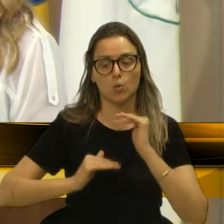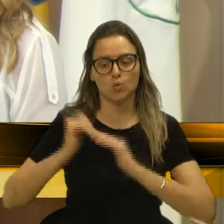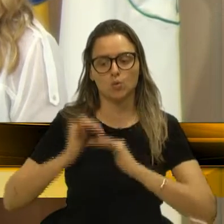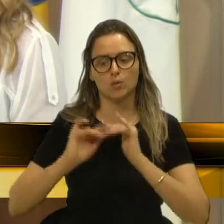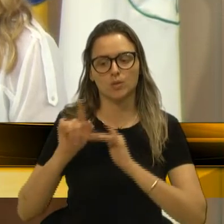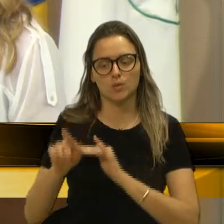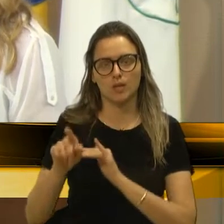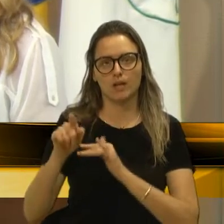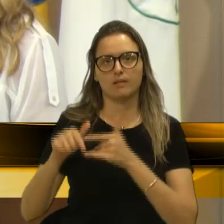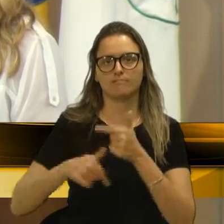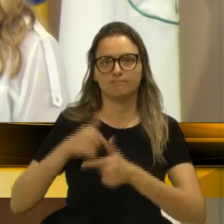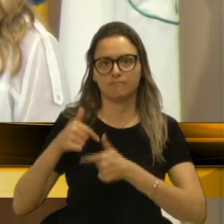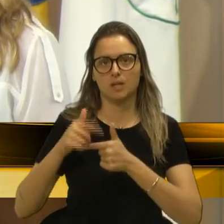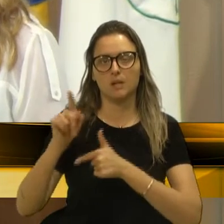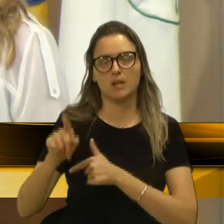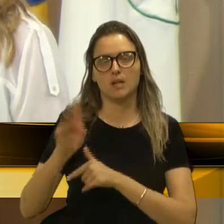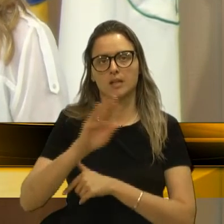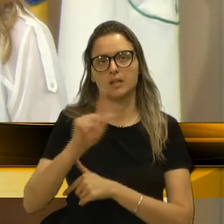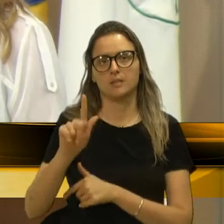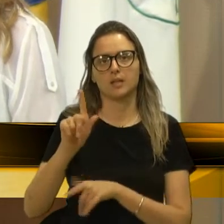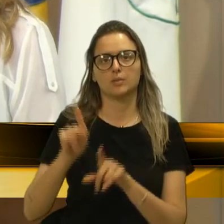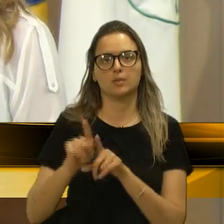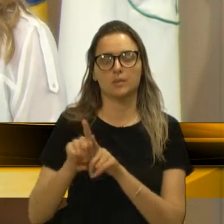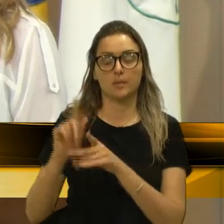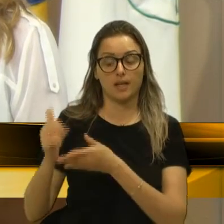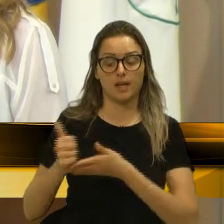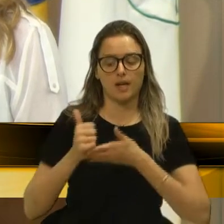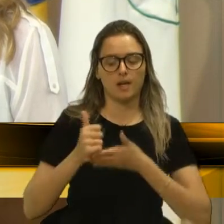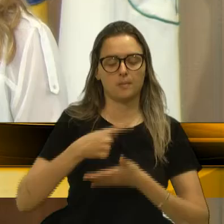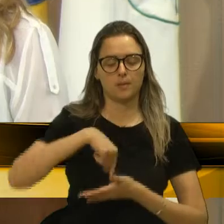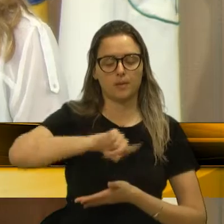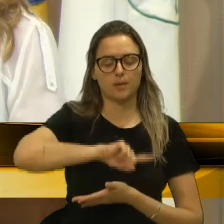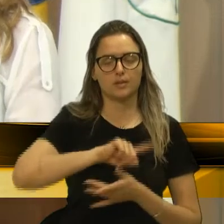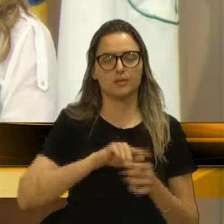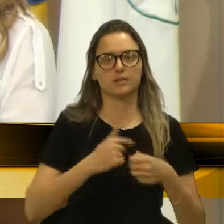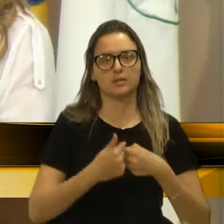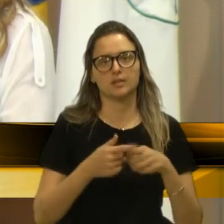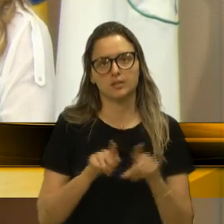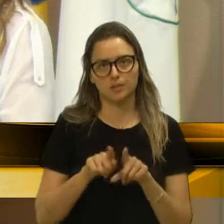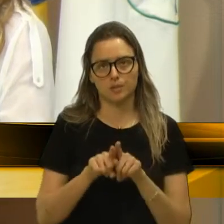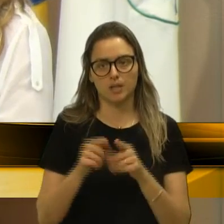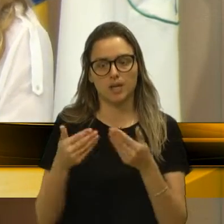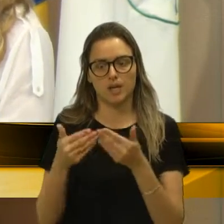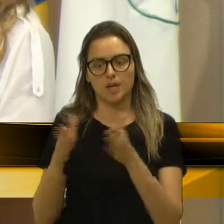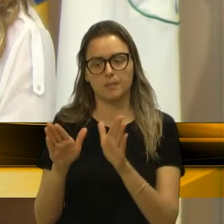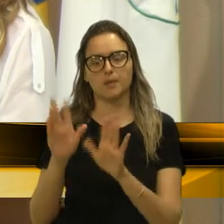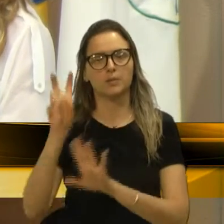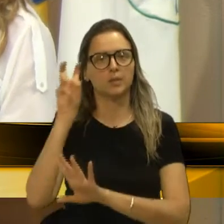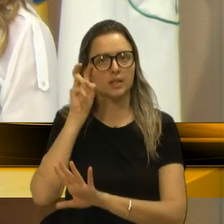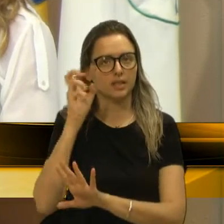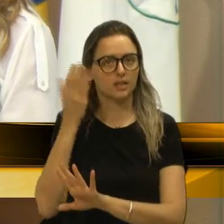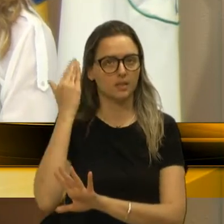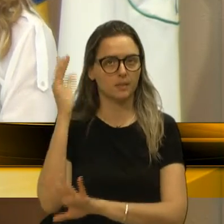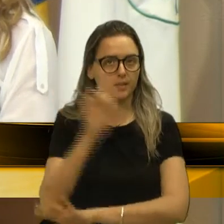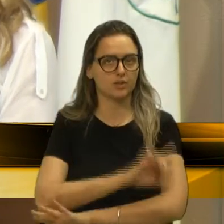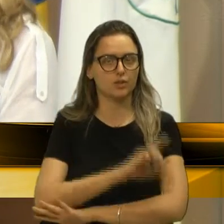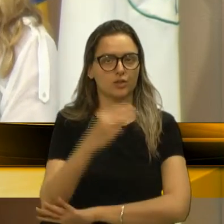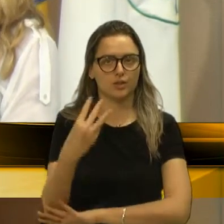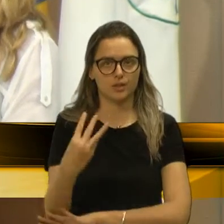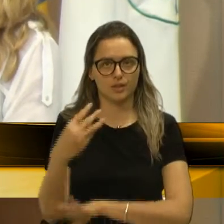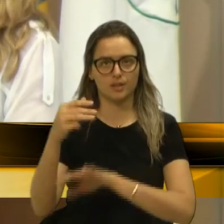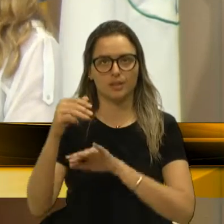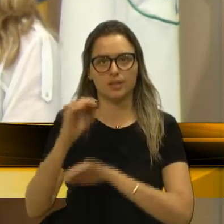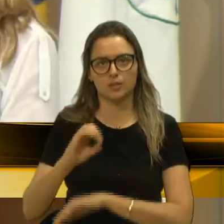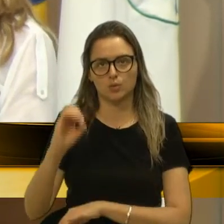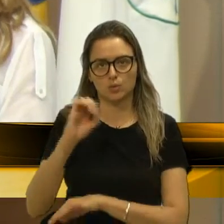certamente facilita, favorece a nós também. Então, a inauguração foi na quinta-feira, dia 3. A